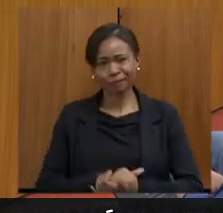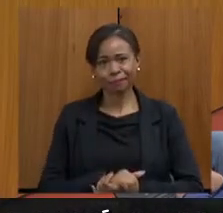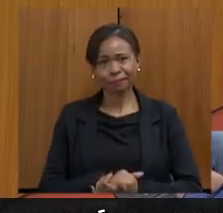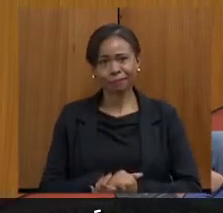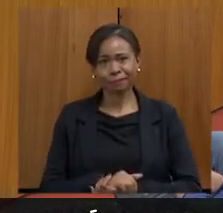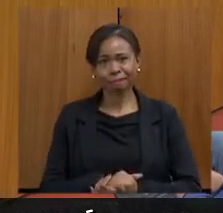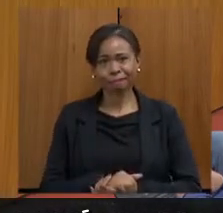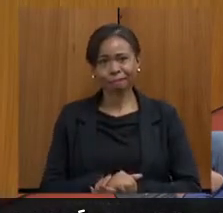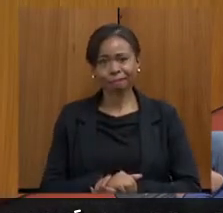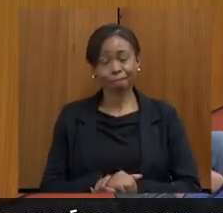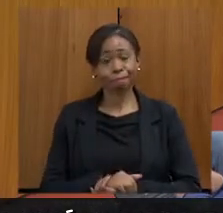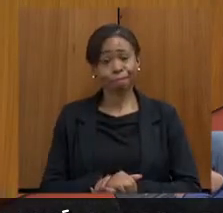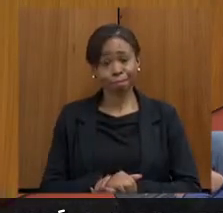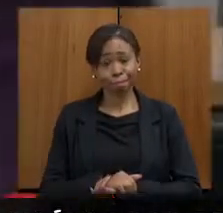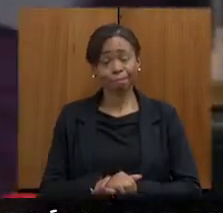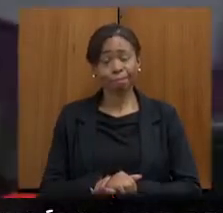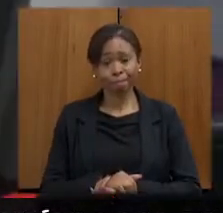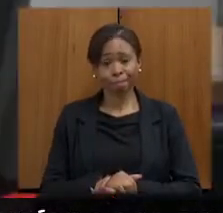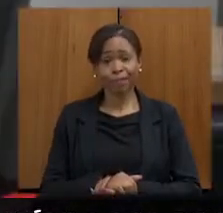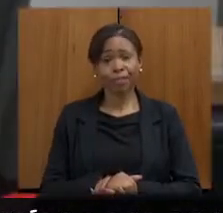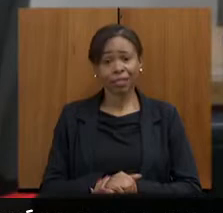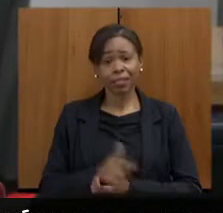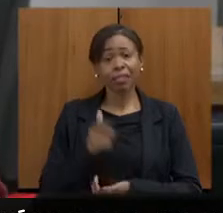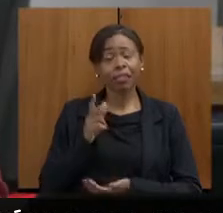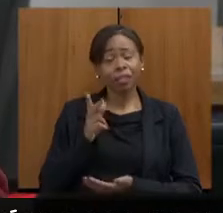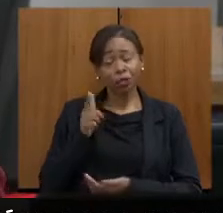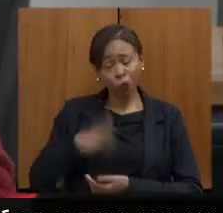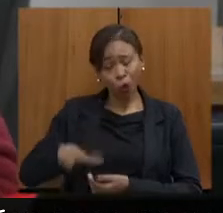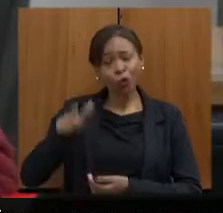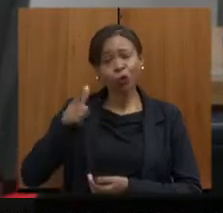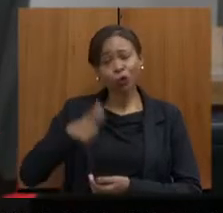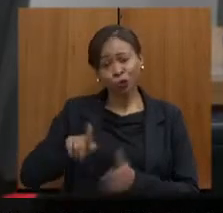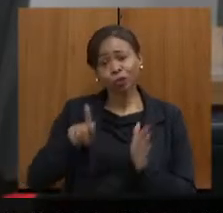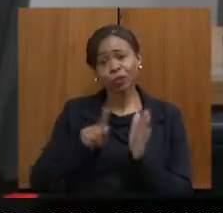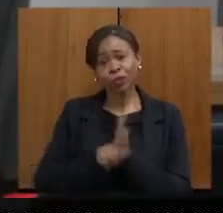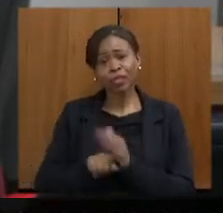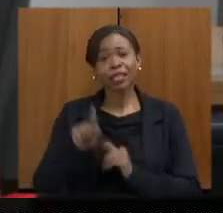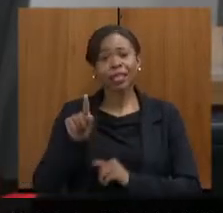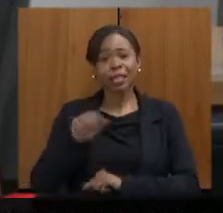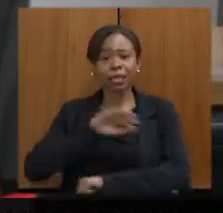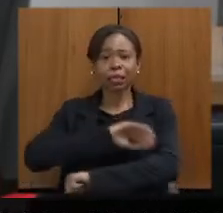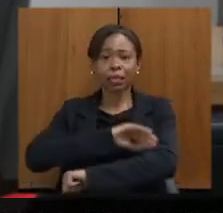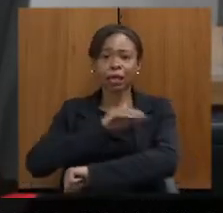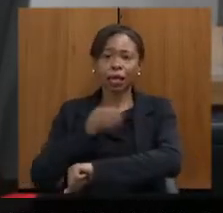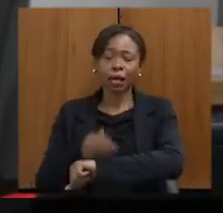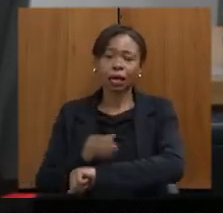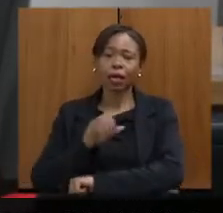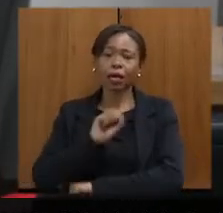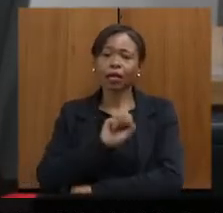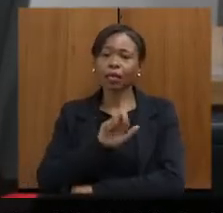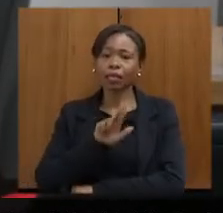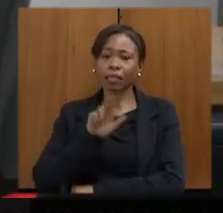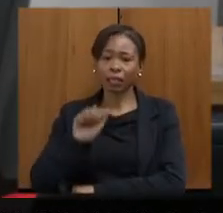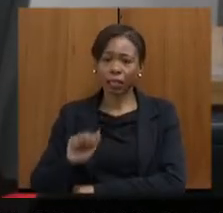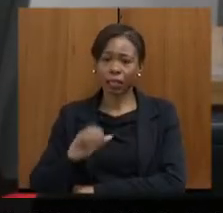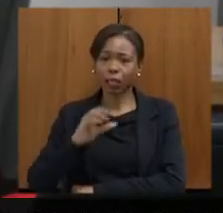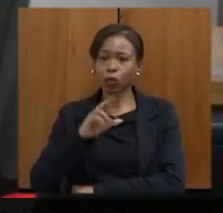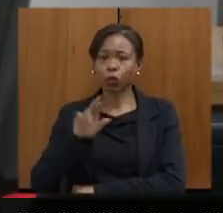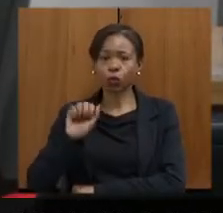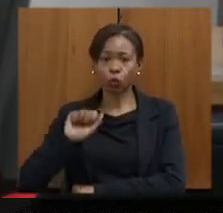e vou continuar abordando o mesmo assunto, que é a nossa Serra do Curral. Inclusive, está aí na sua apresentação.